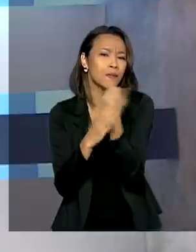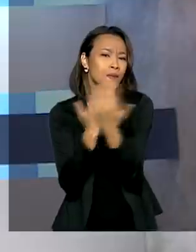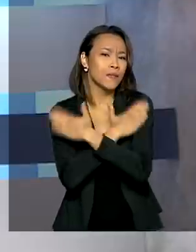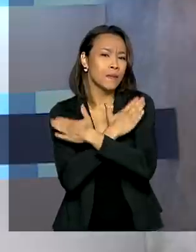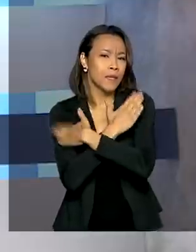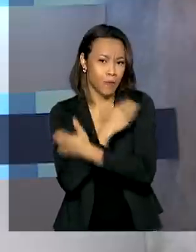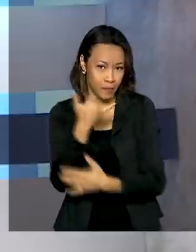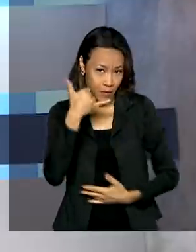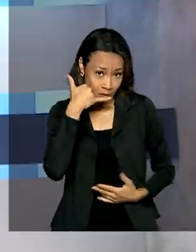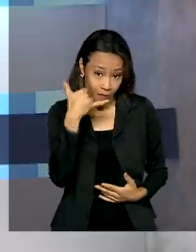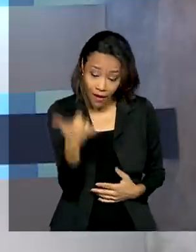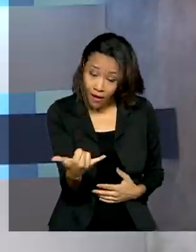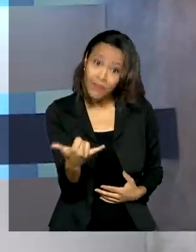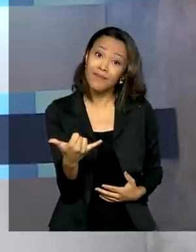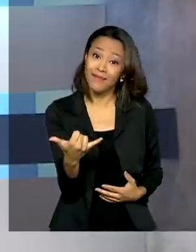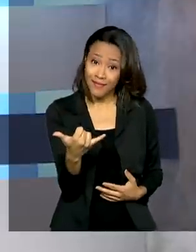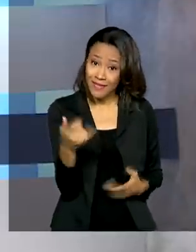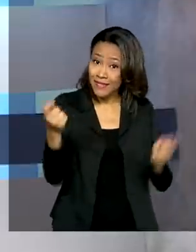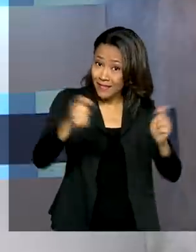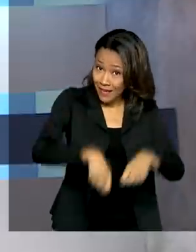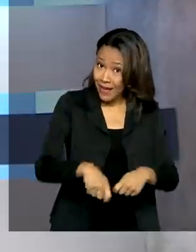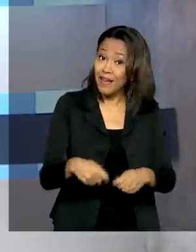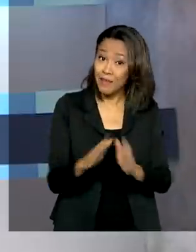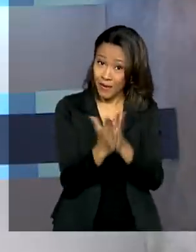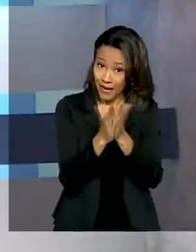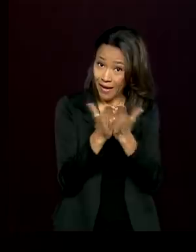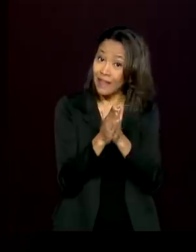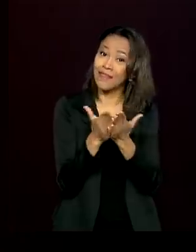Com a carteira digital de trabalho, é possível.